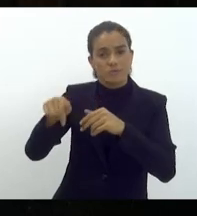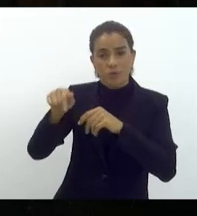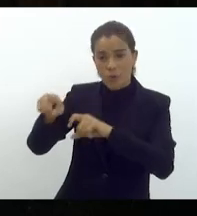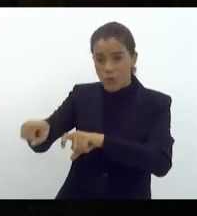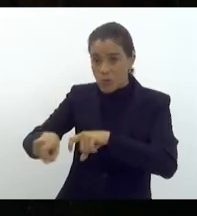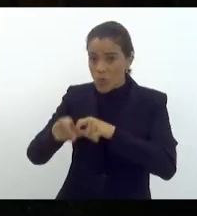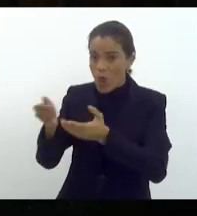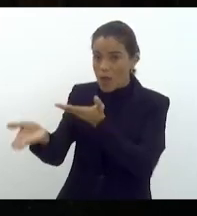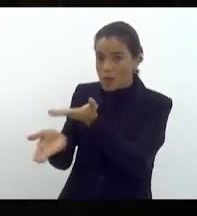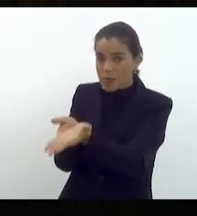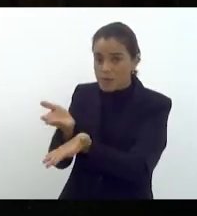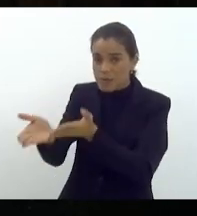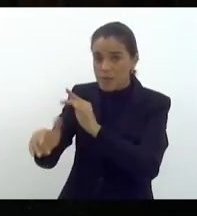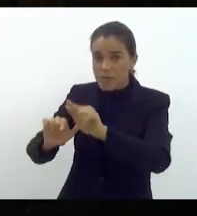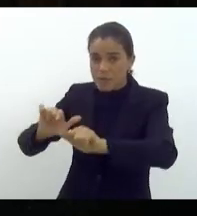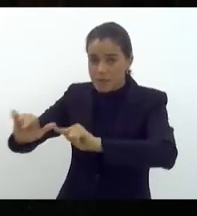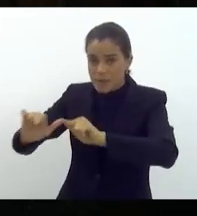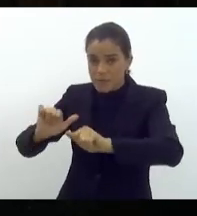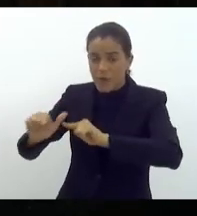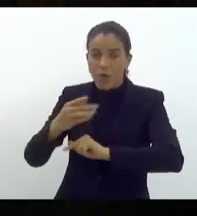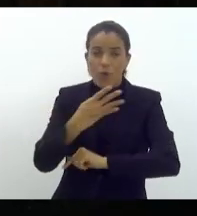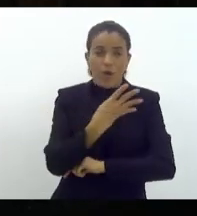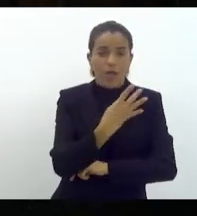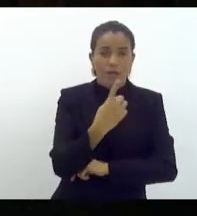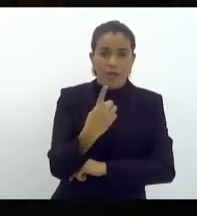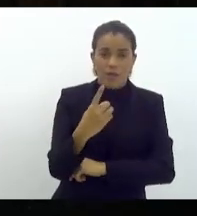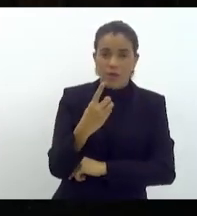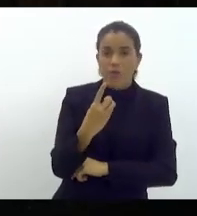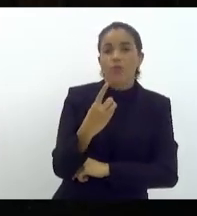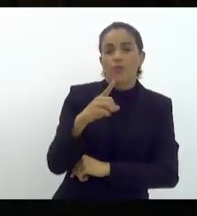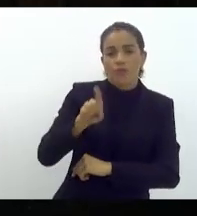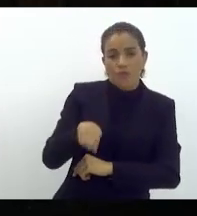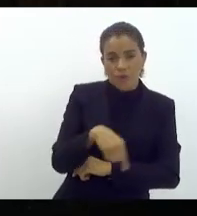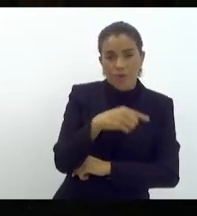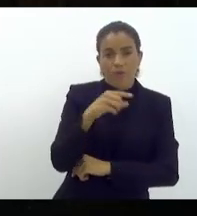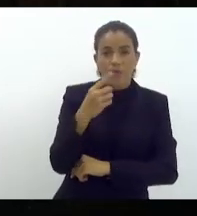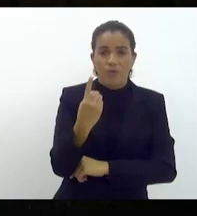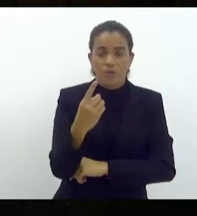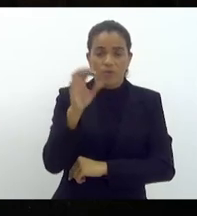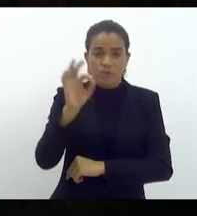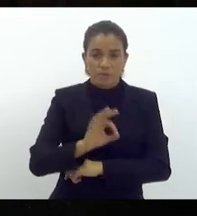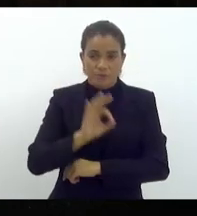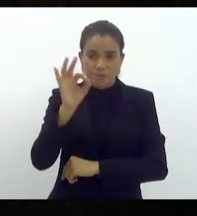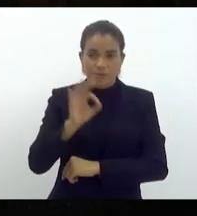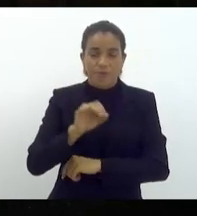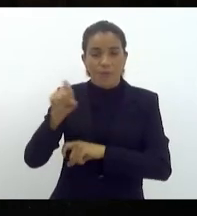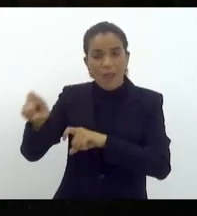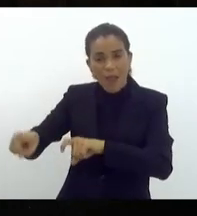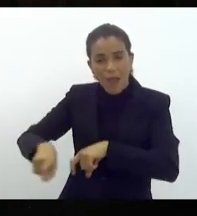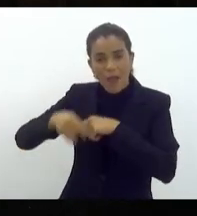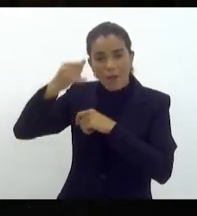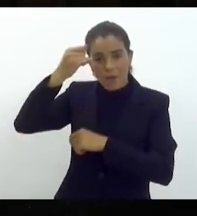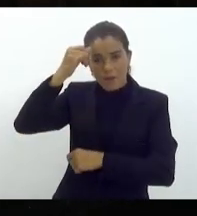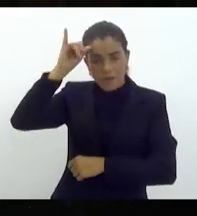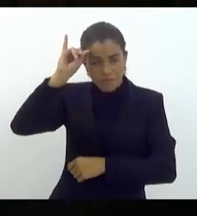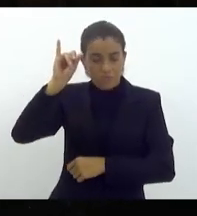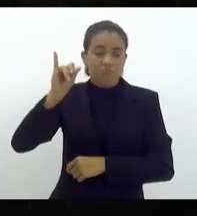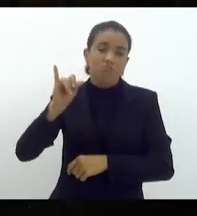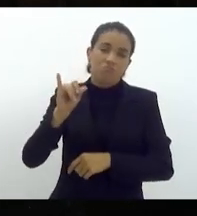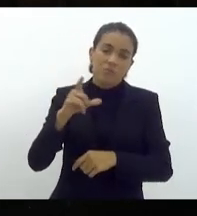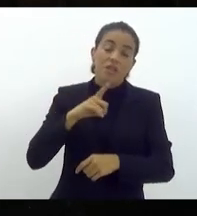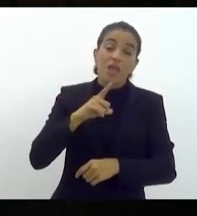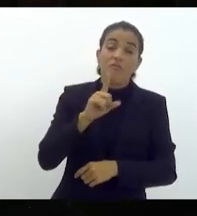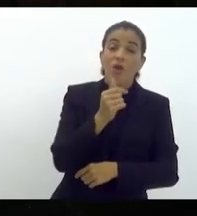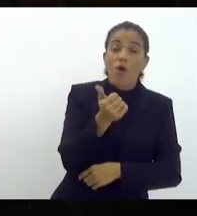serviço e 40,1% pelo agroindustrial. A agropecuária, por sua vez, representou